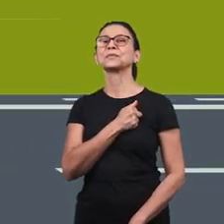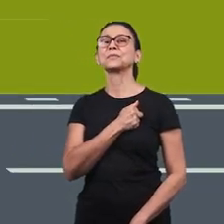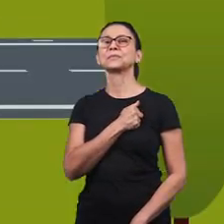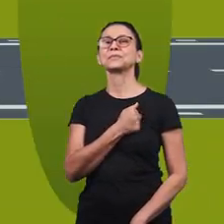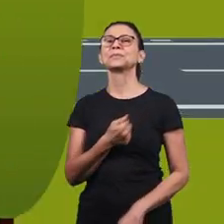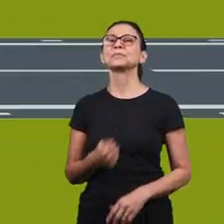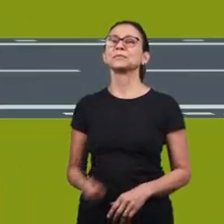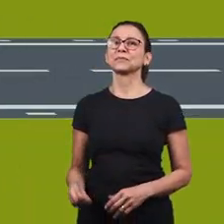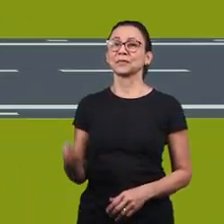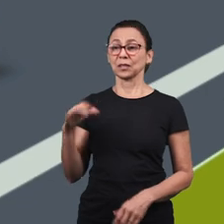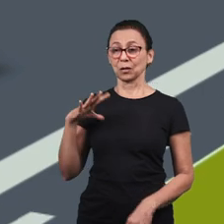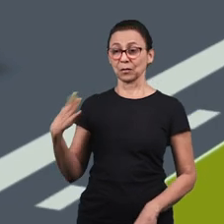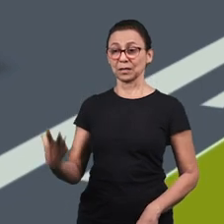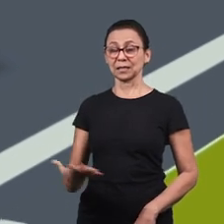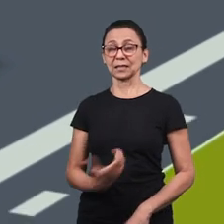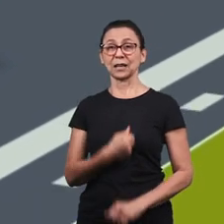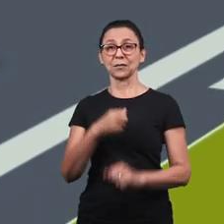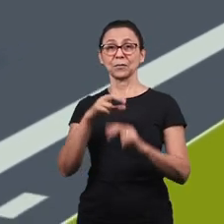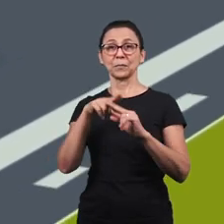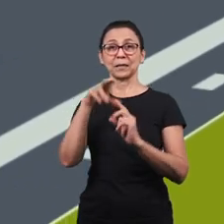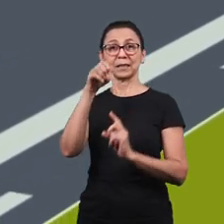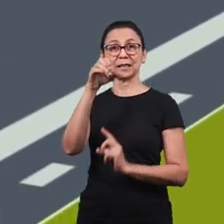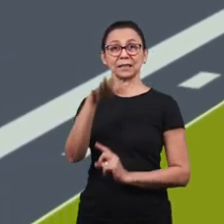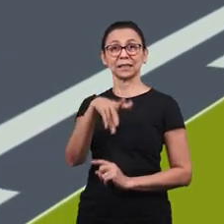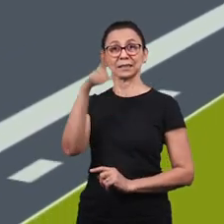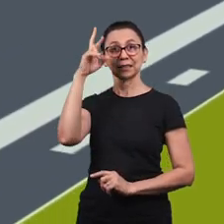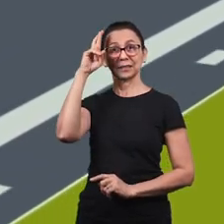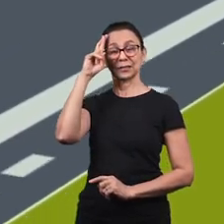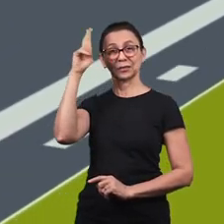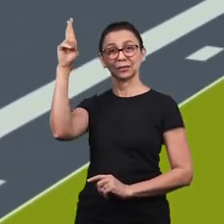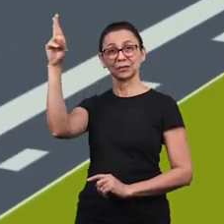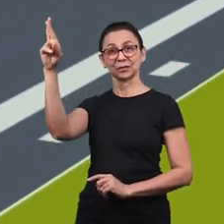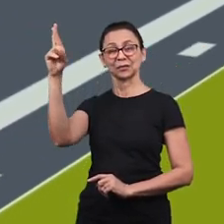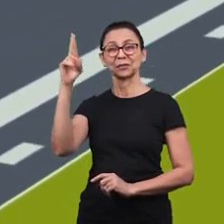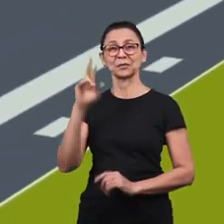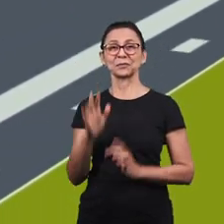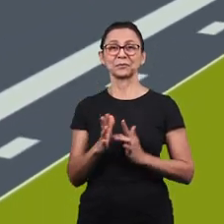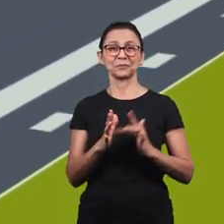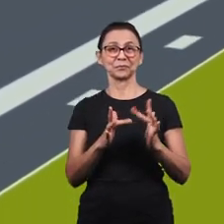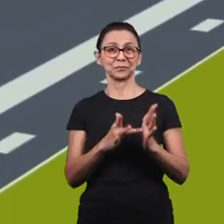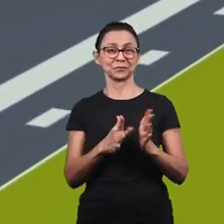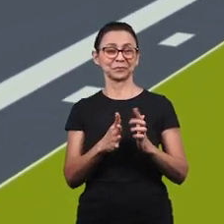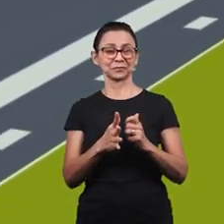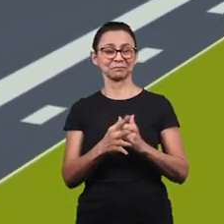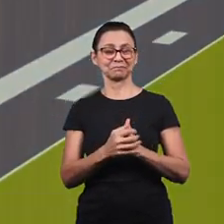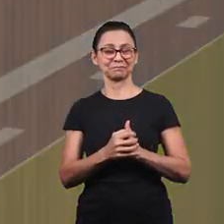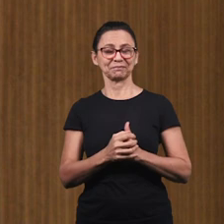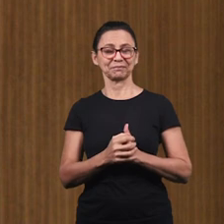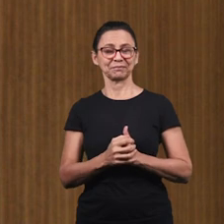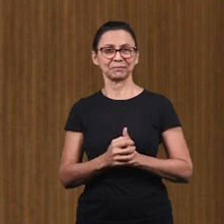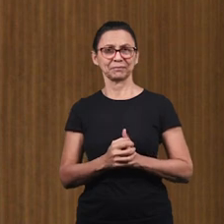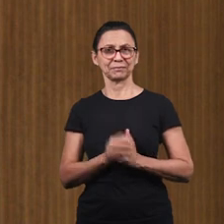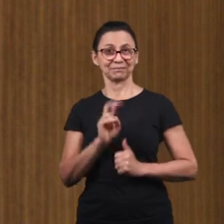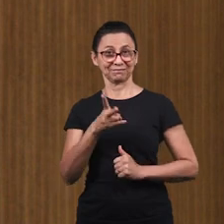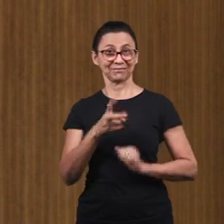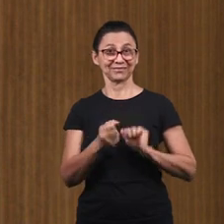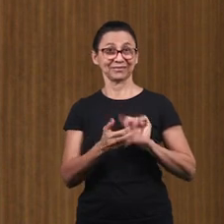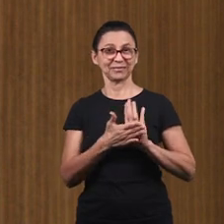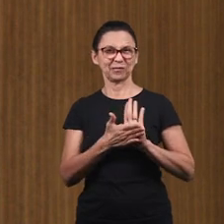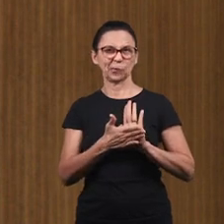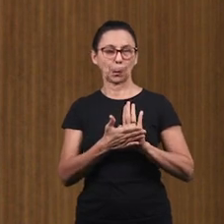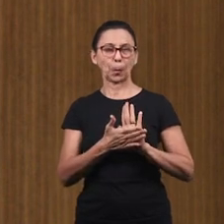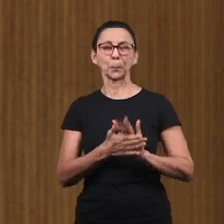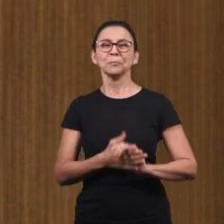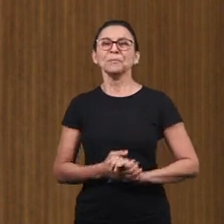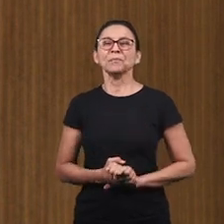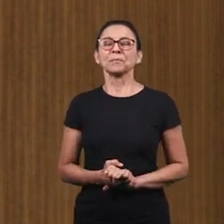Eu fui salvo pela graça que em mim depositou Vamos cantar mais um louvor com